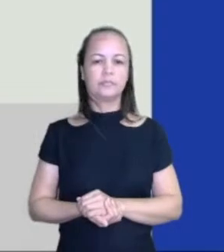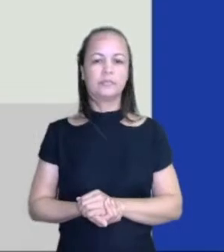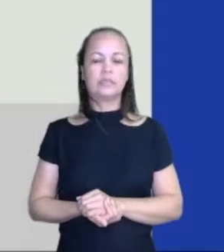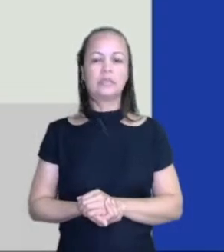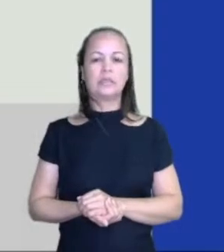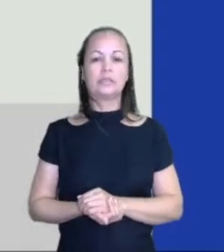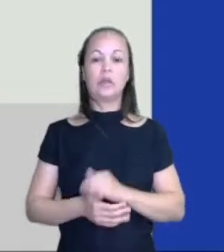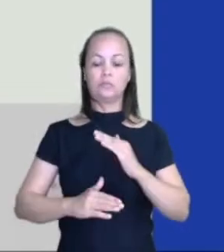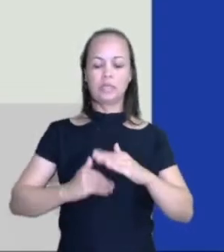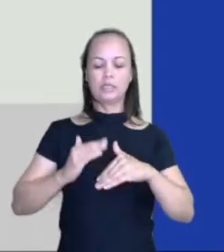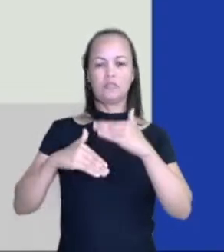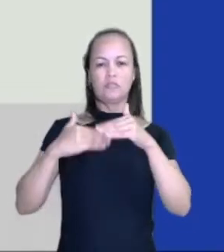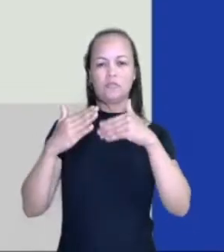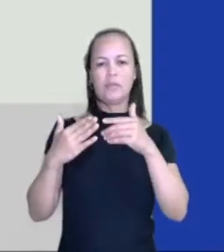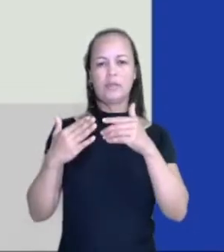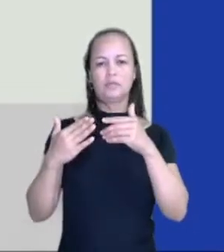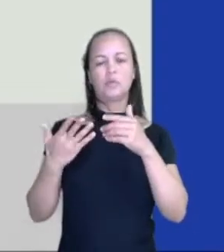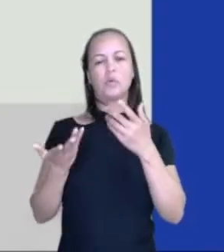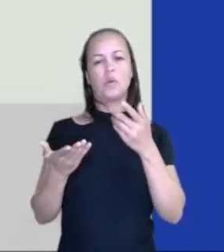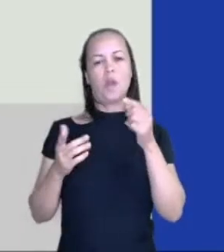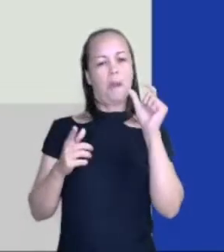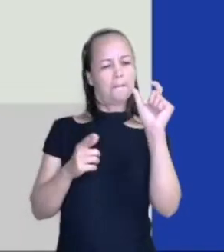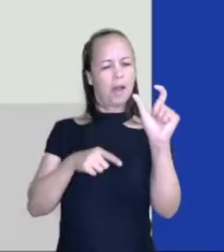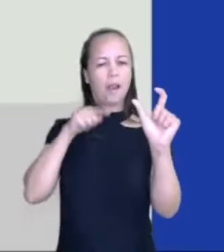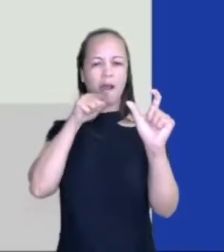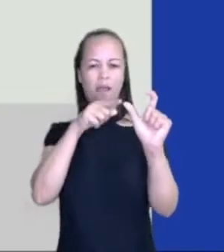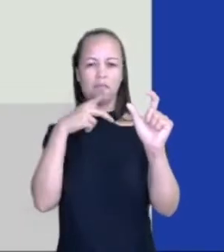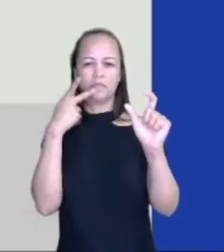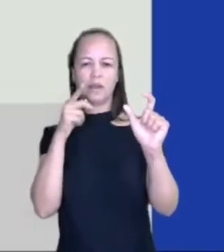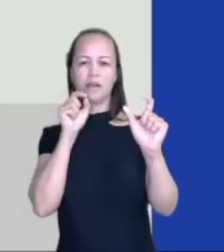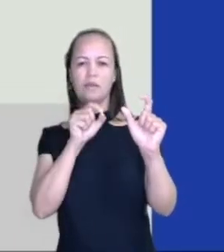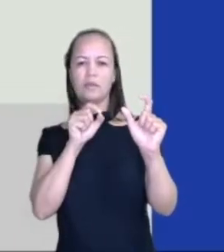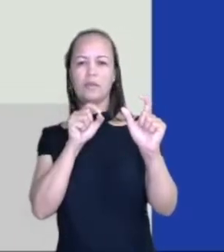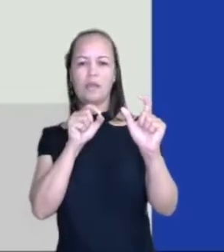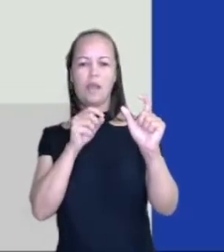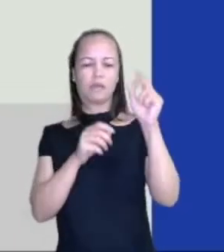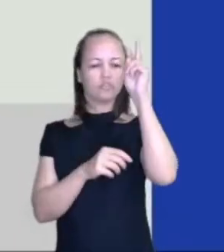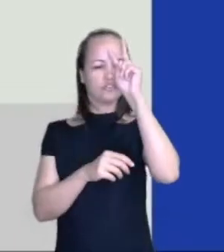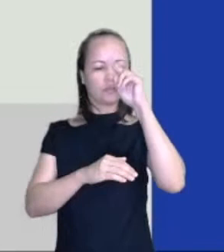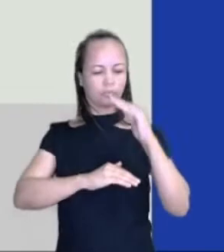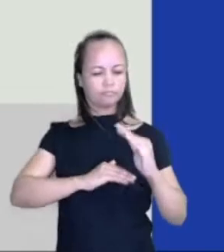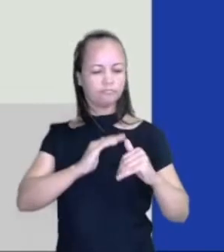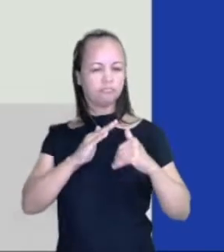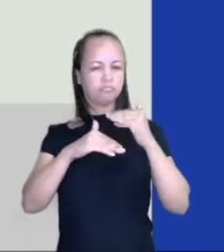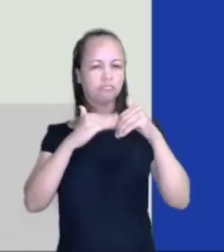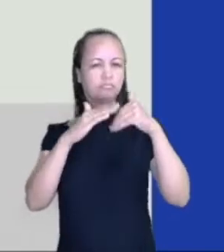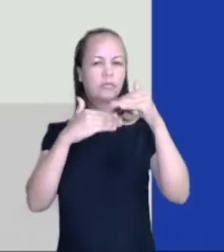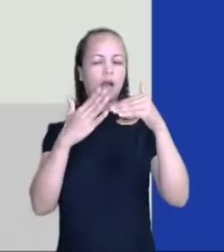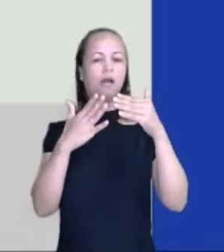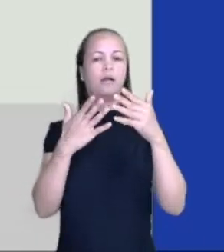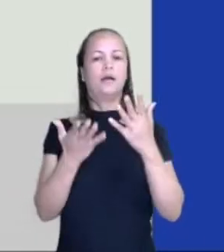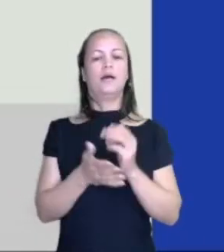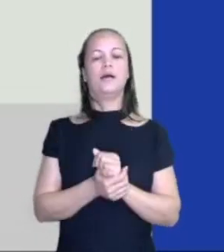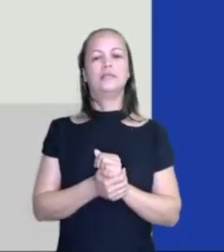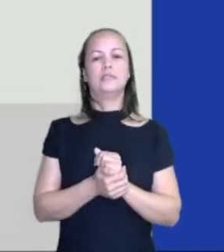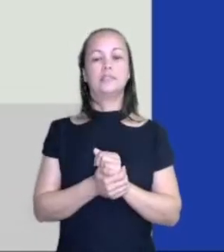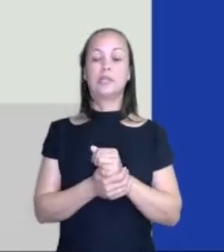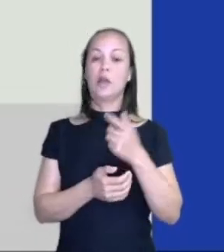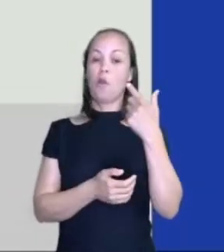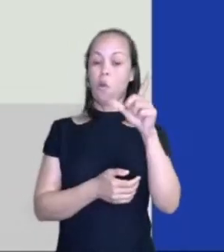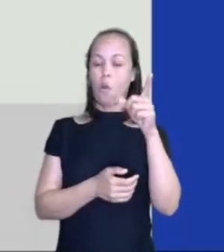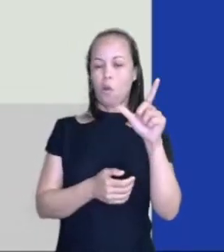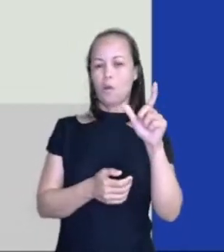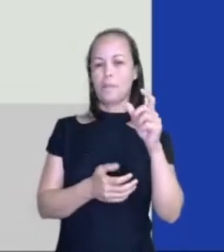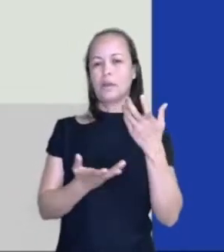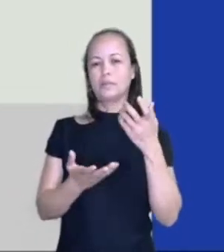Bom, desenvolvimento, como a palavra mesmo diz, a história está sendo desenvolvida. Mas chegou a outra parte que é bem, mas